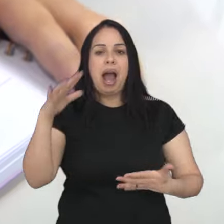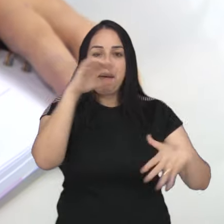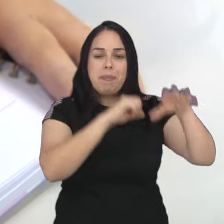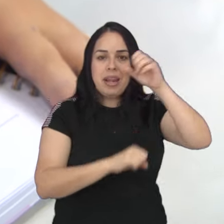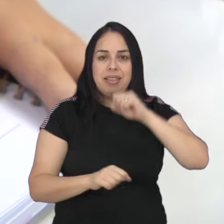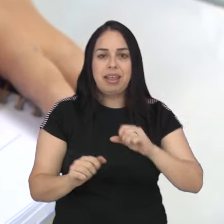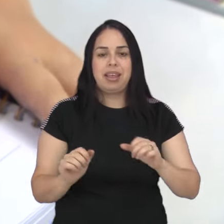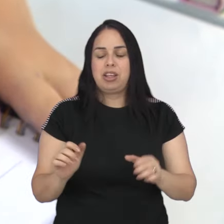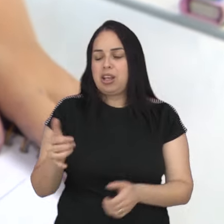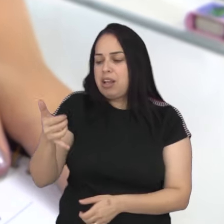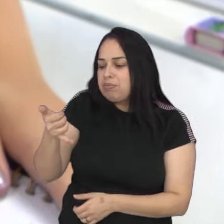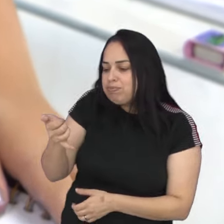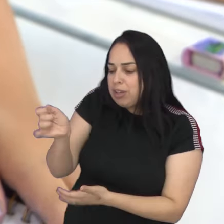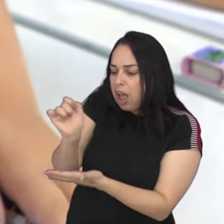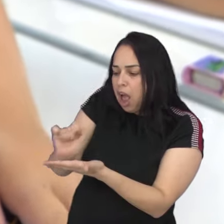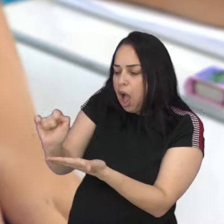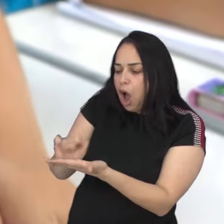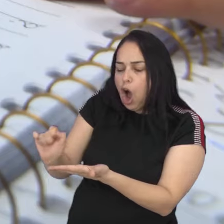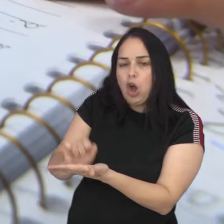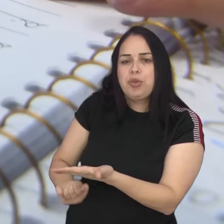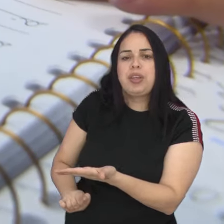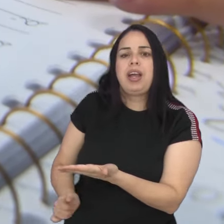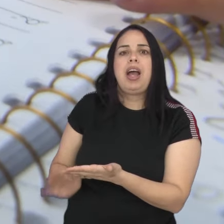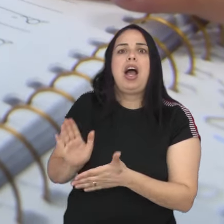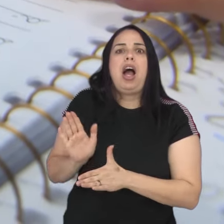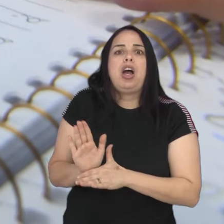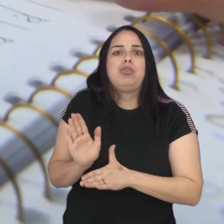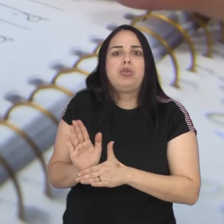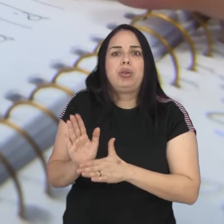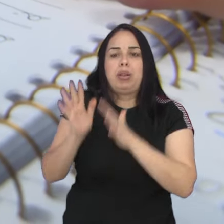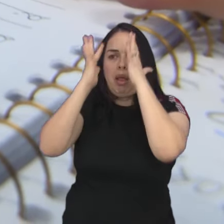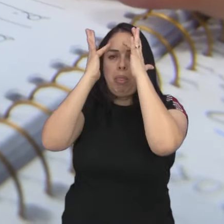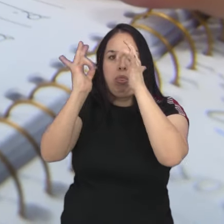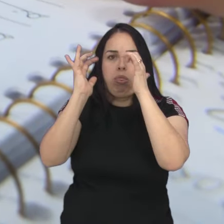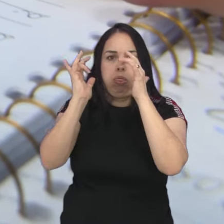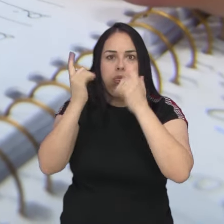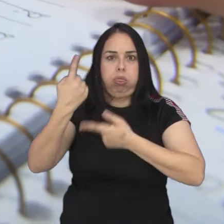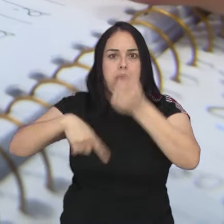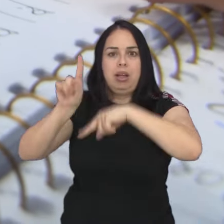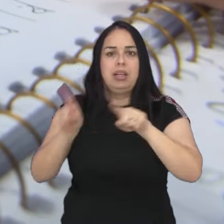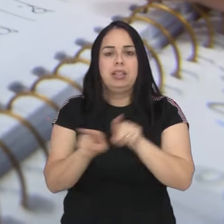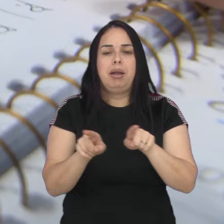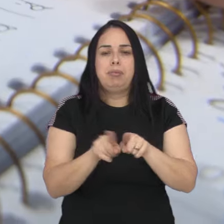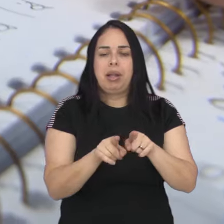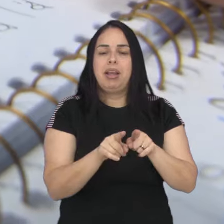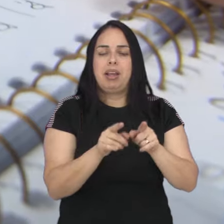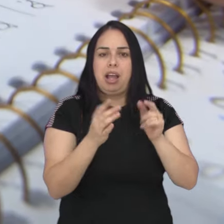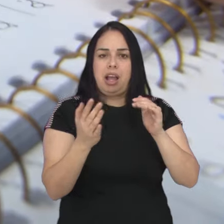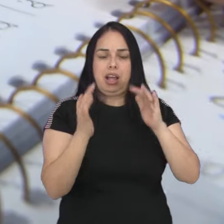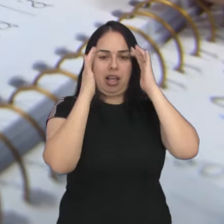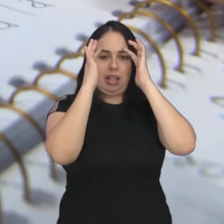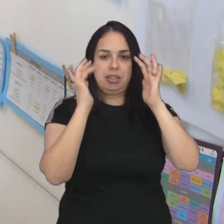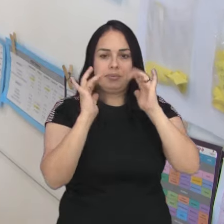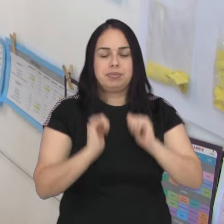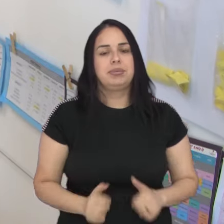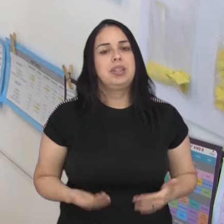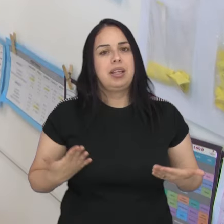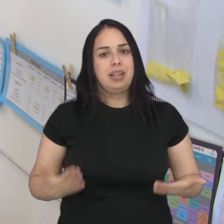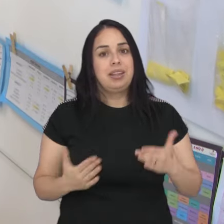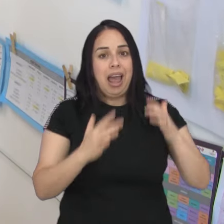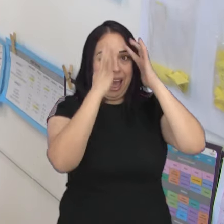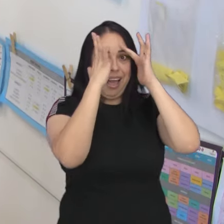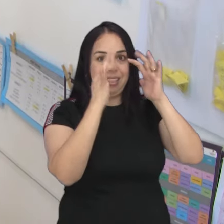proximidade das crianças com lápis e papel ajuda no desenvolvimento cerebral e também na coordenação motora. A